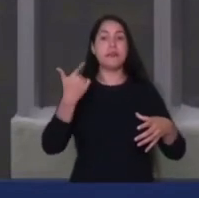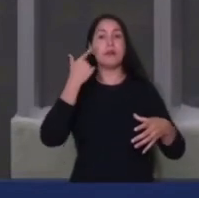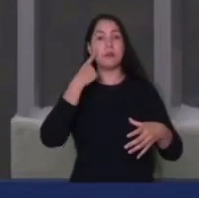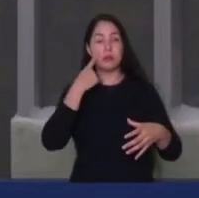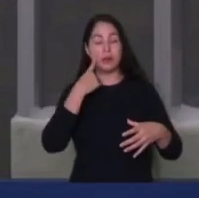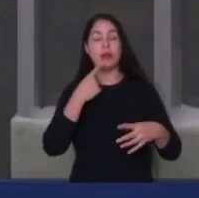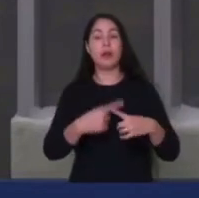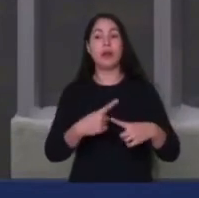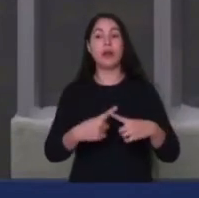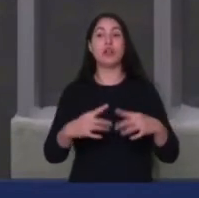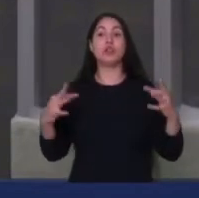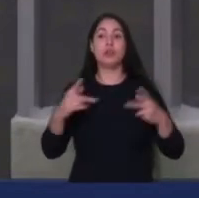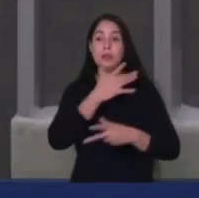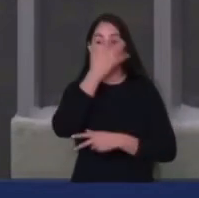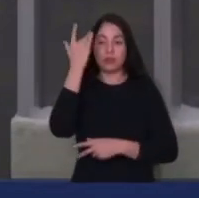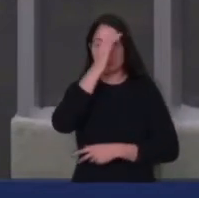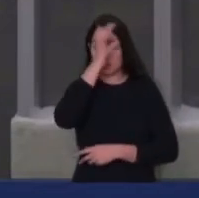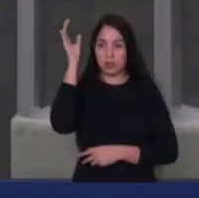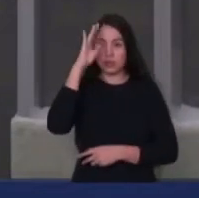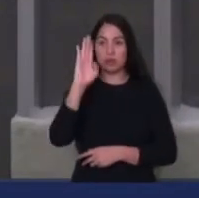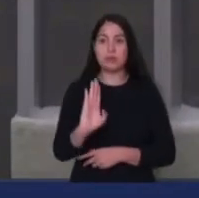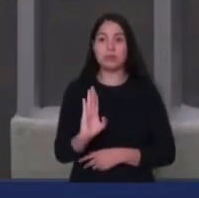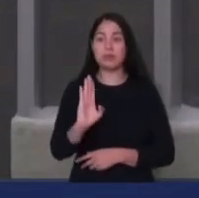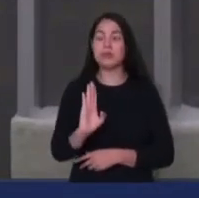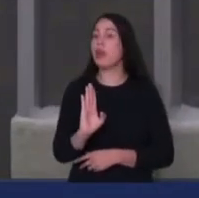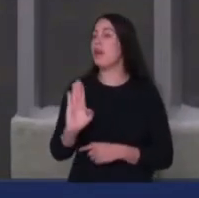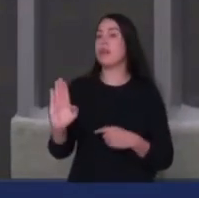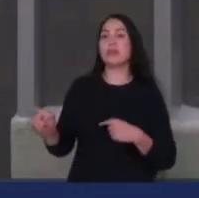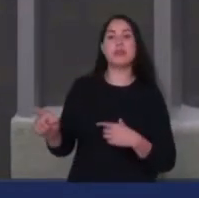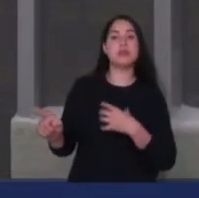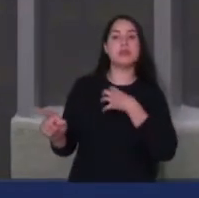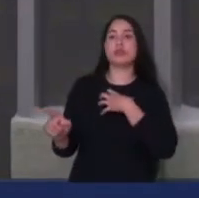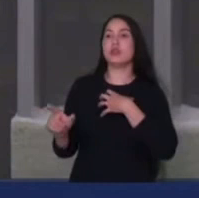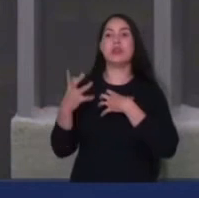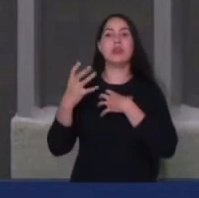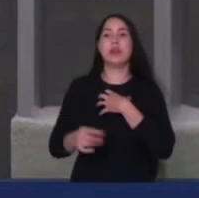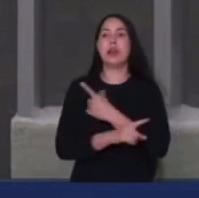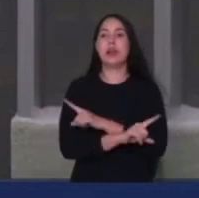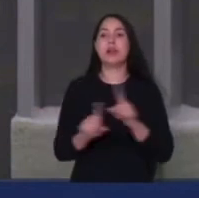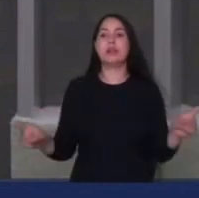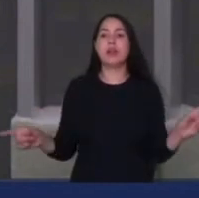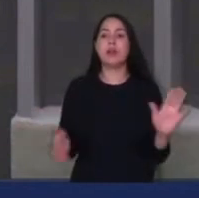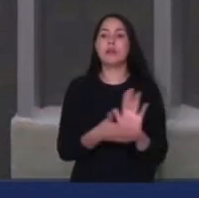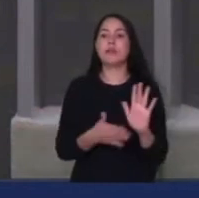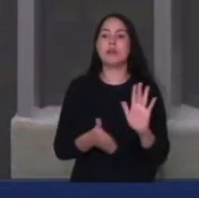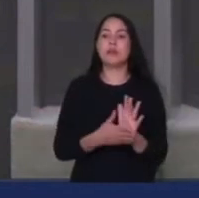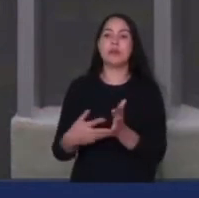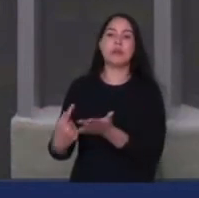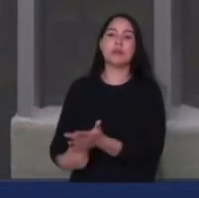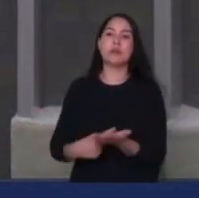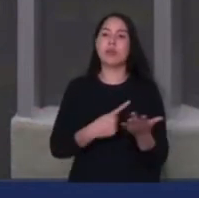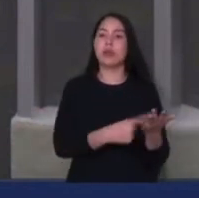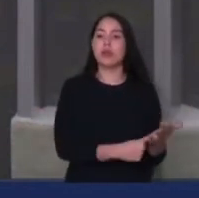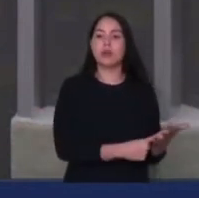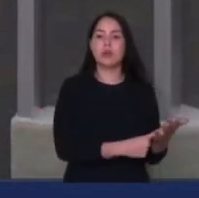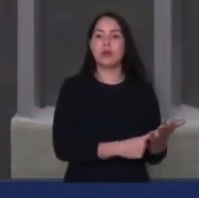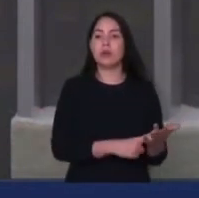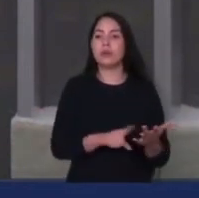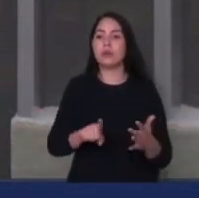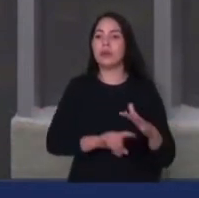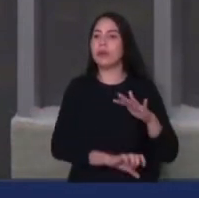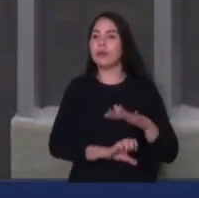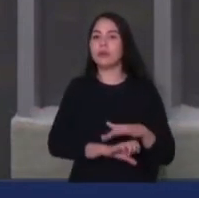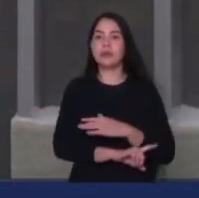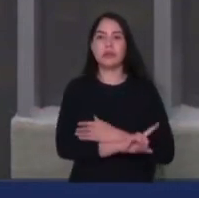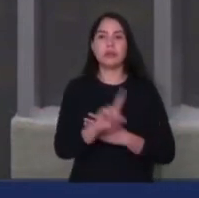consumidores brasileiros não devem aceitar, até o momento, nenhum tipo de propósito de acordo realizado diretamente pela empresa. É